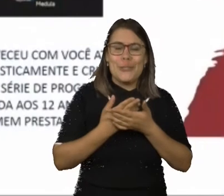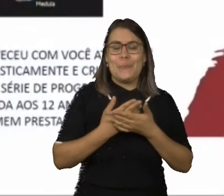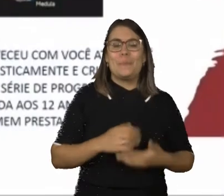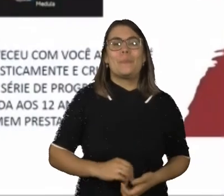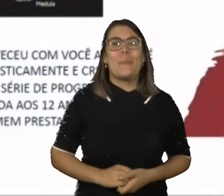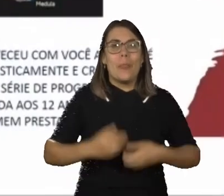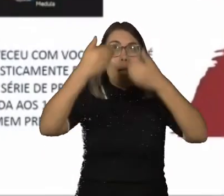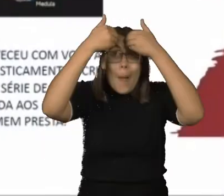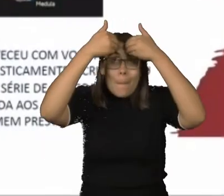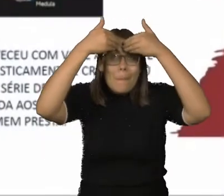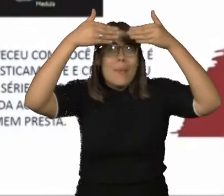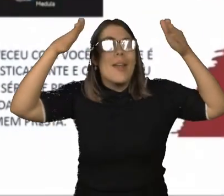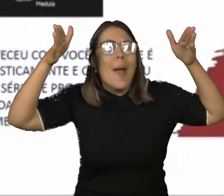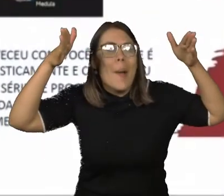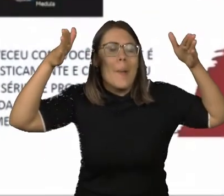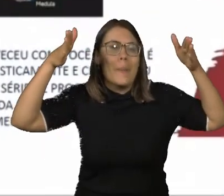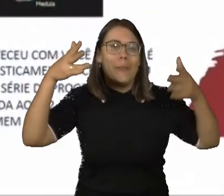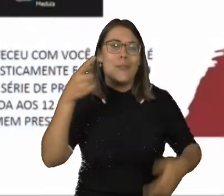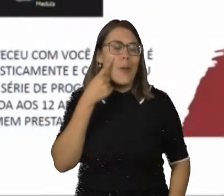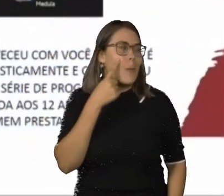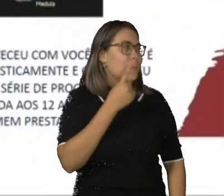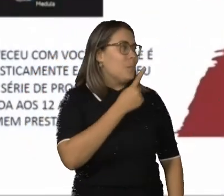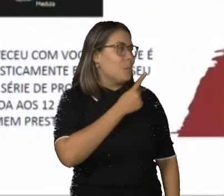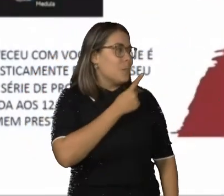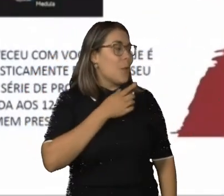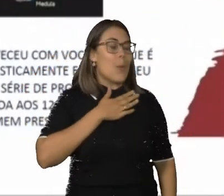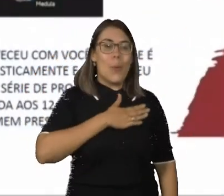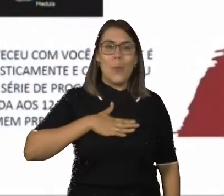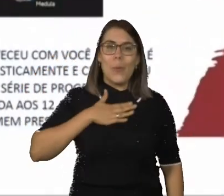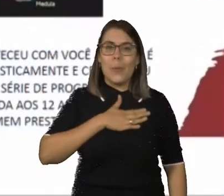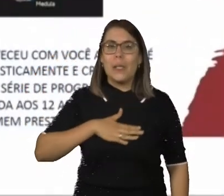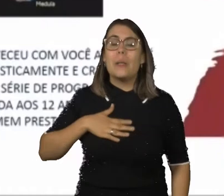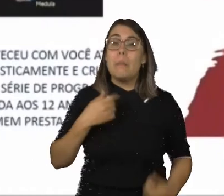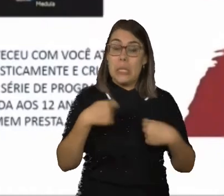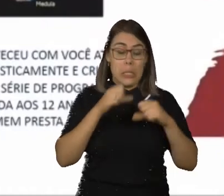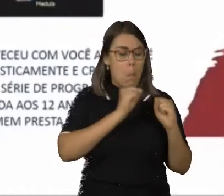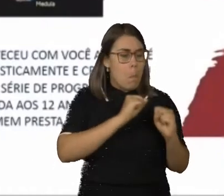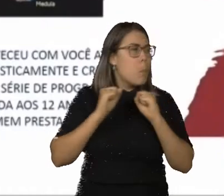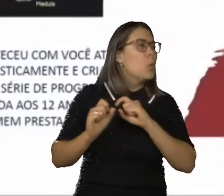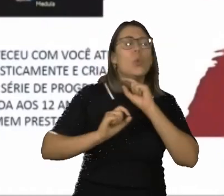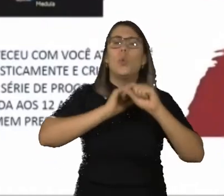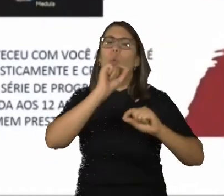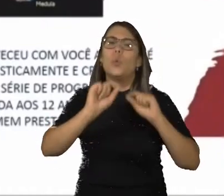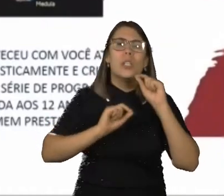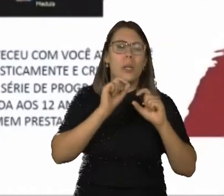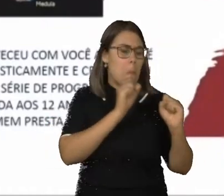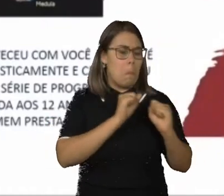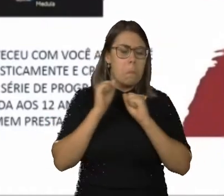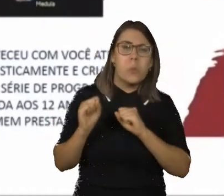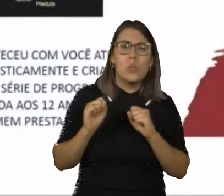Então, eu basicamente quis trazer essa imagem, porque eu gosto muito dela. Para mim, ter poder. O que é poder, Tânia? Não é uma pessoa